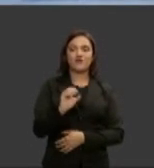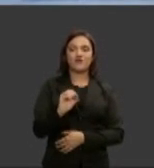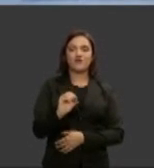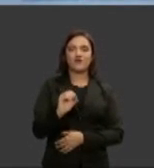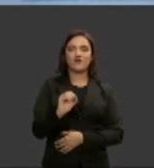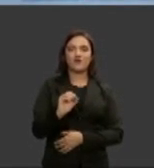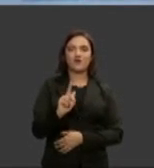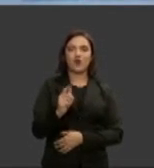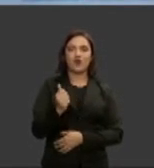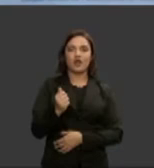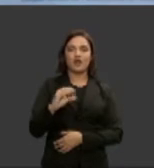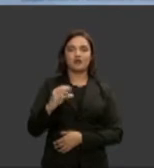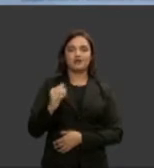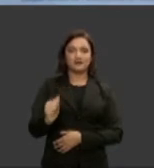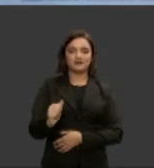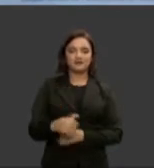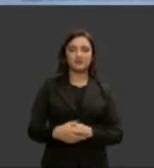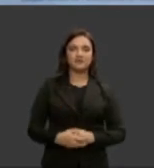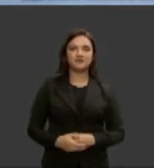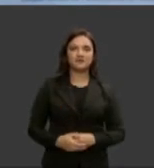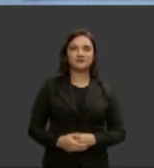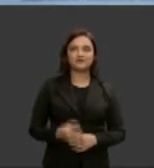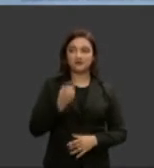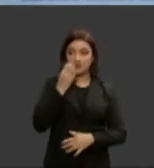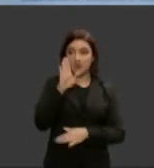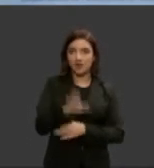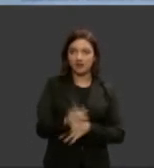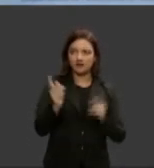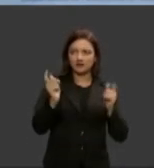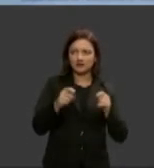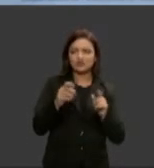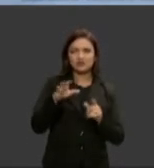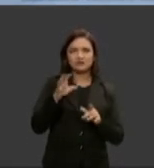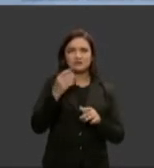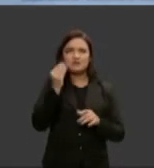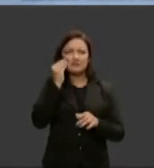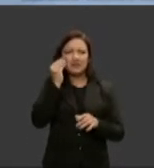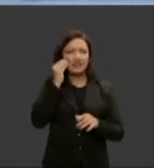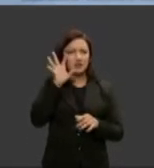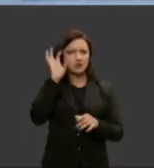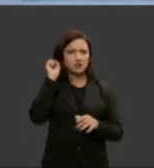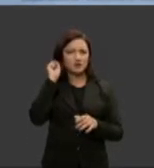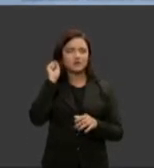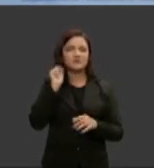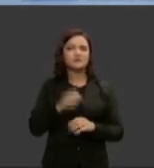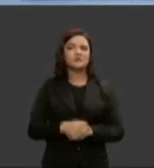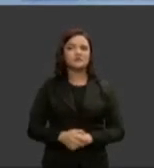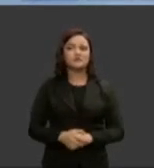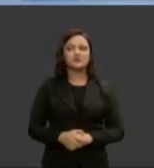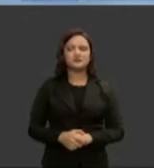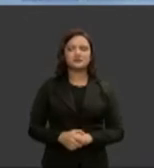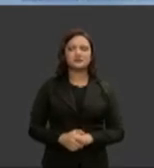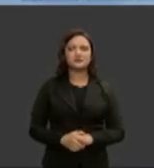Muito boa tarde todos me ouvem bem sim, obrigada